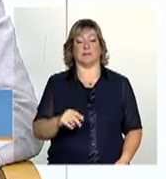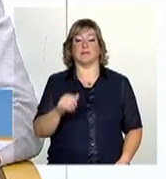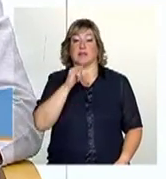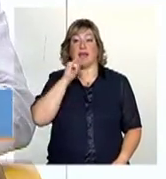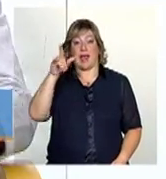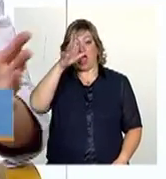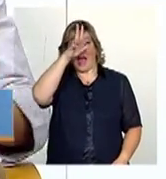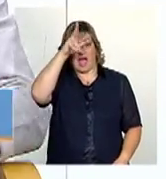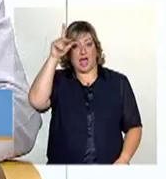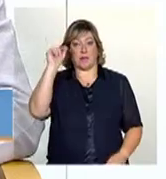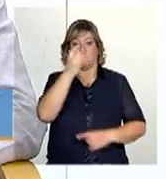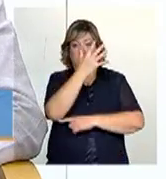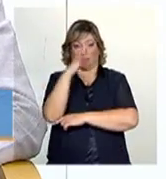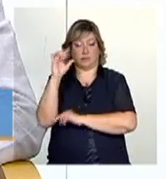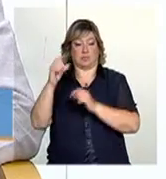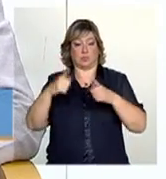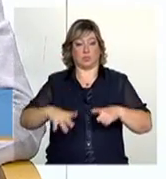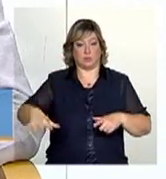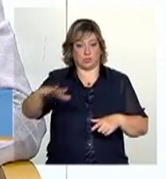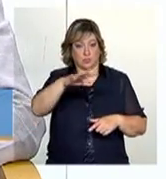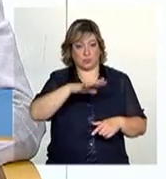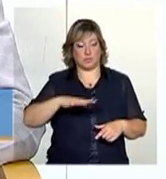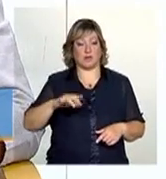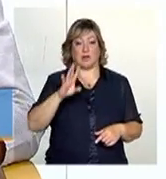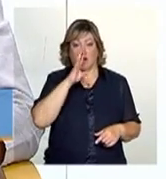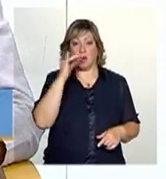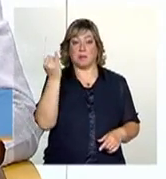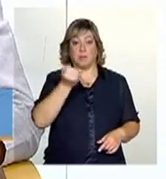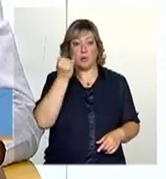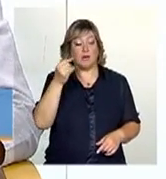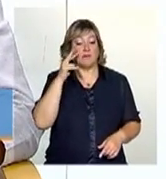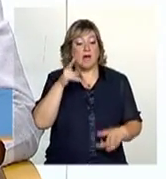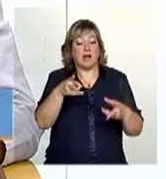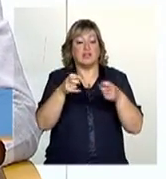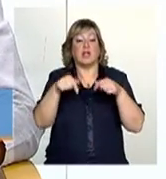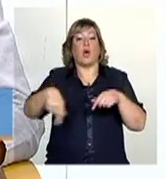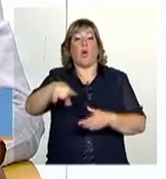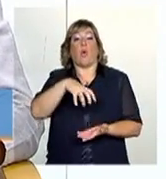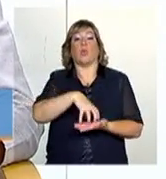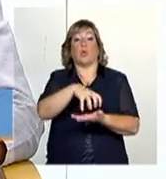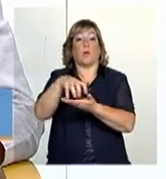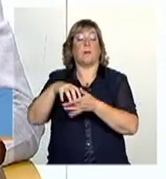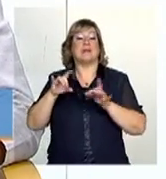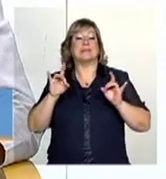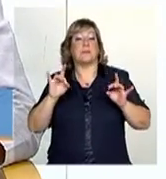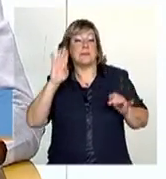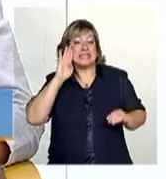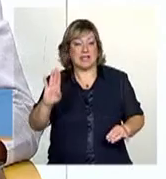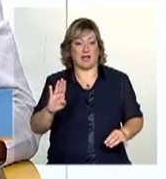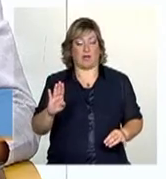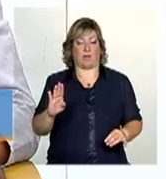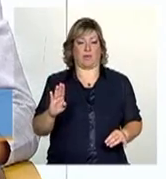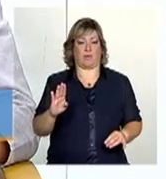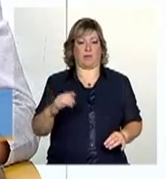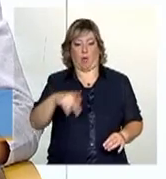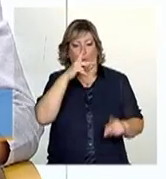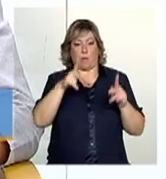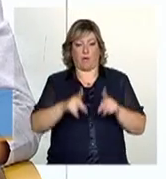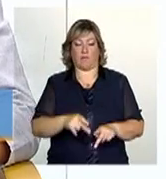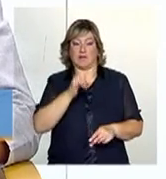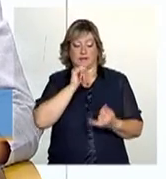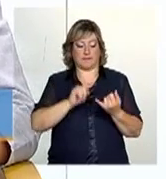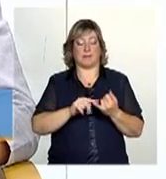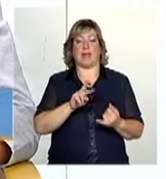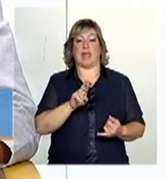e acho que da Amazônia a gente pode se direcionar para a importância de identificar esses grupos específicos de população. Enfim, né? Me lembro que a gente agora identifica